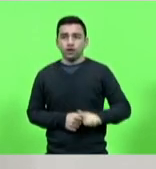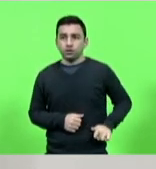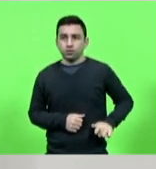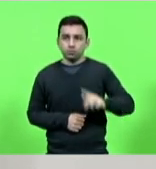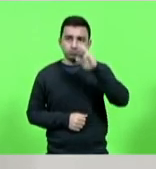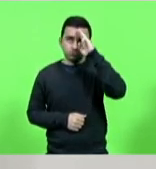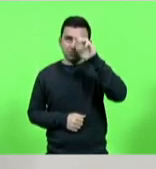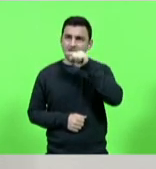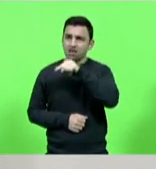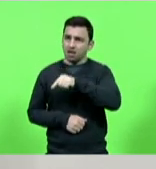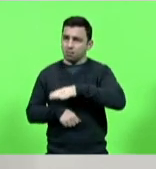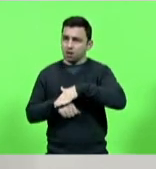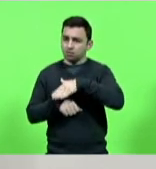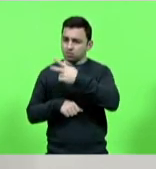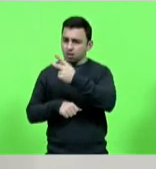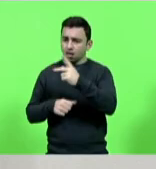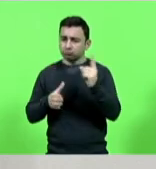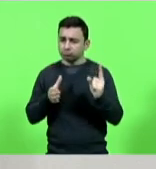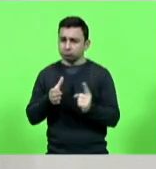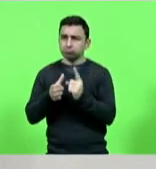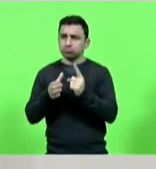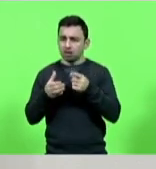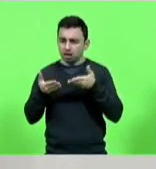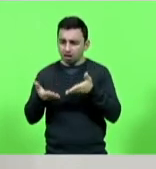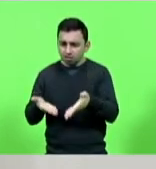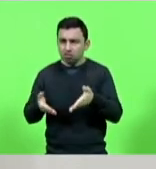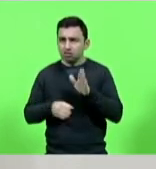se envolver nesta situação